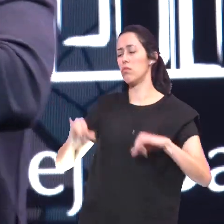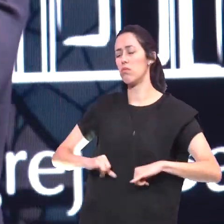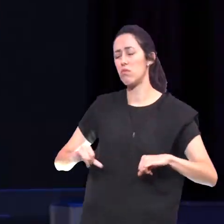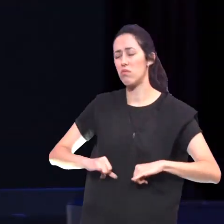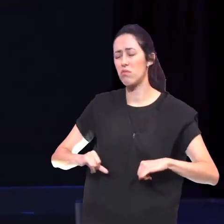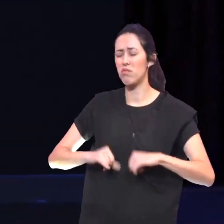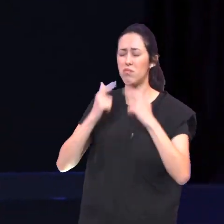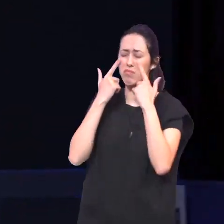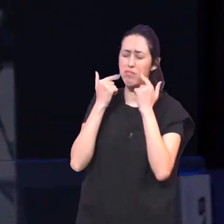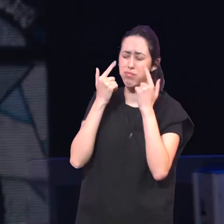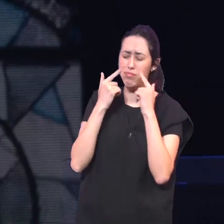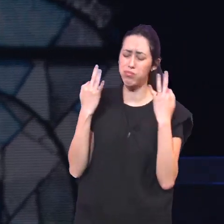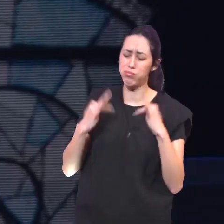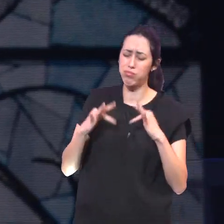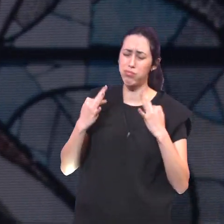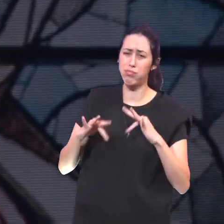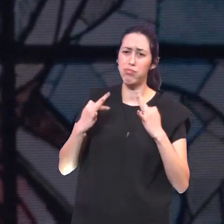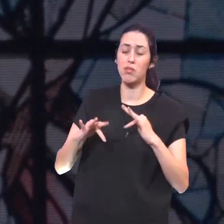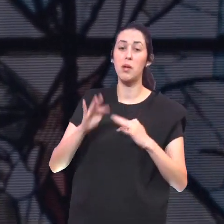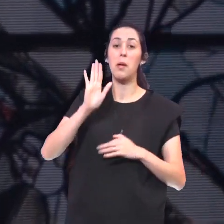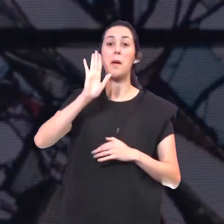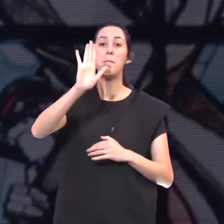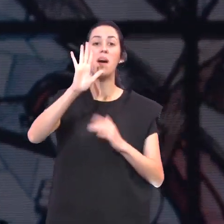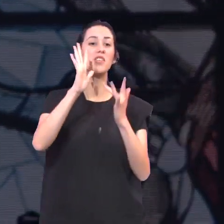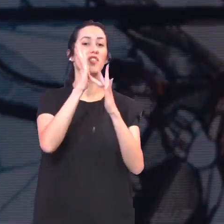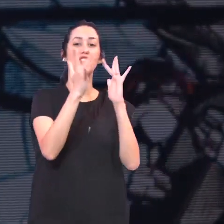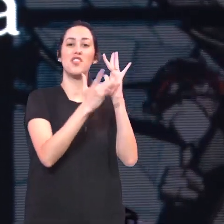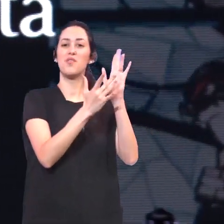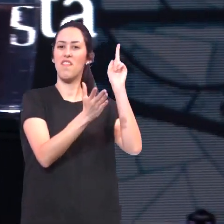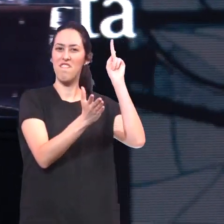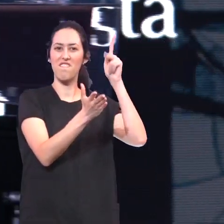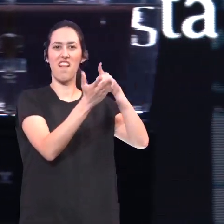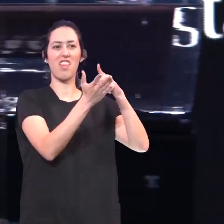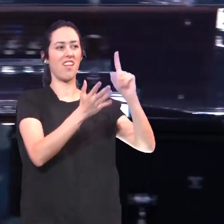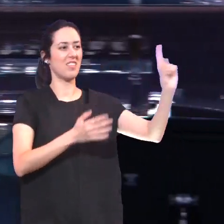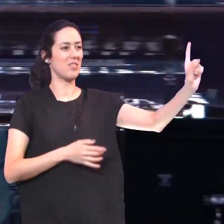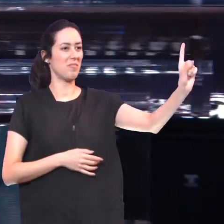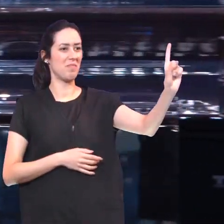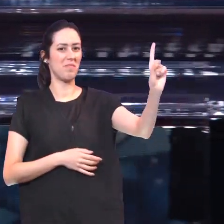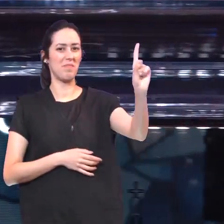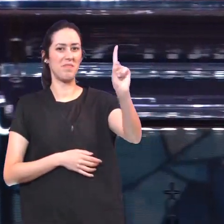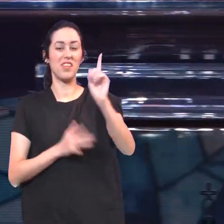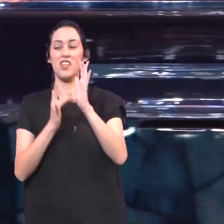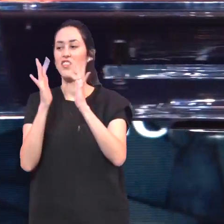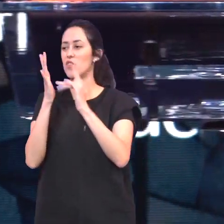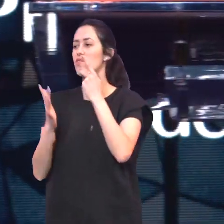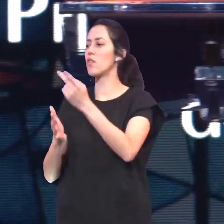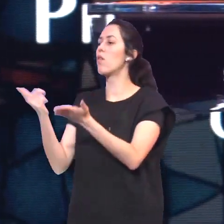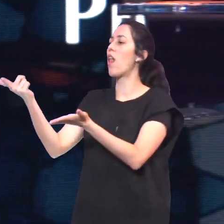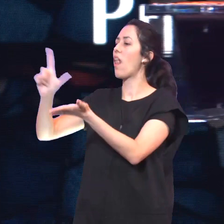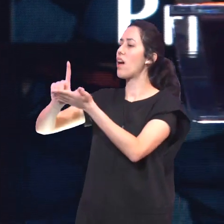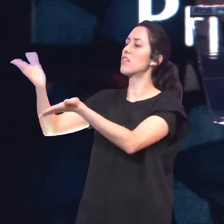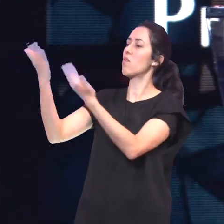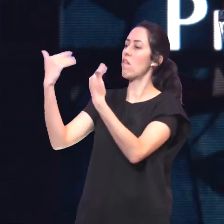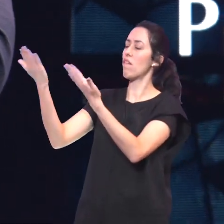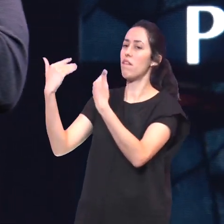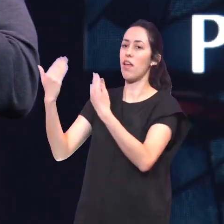Mas de repente Chegou ali A verdade Jesus Cristo E ele disse Lázaro Sai pra fora